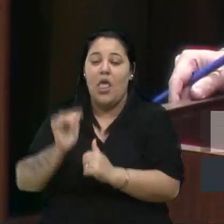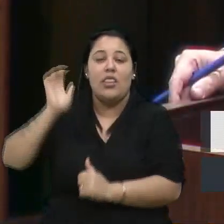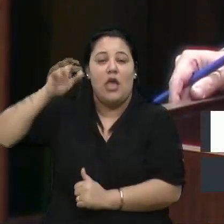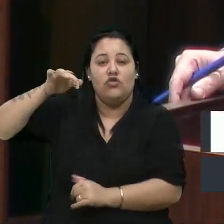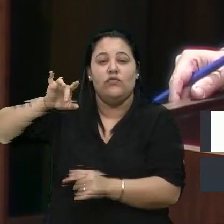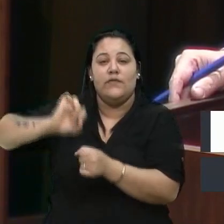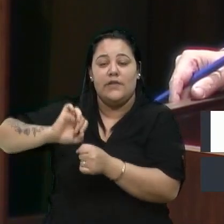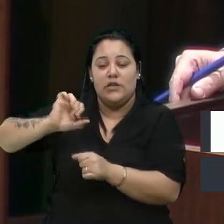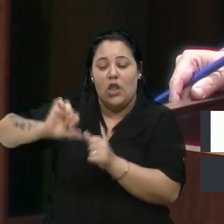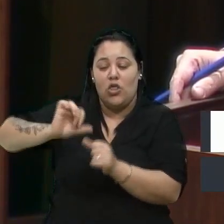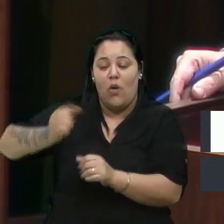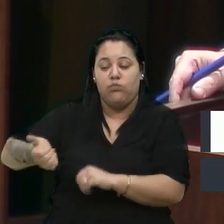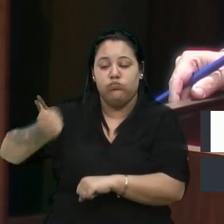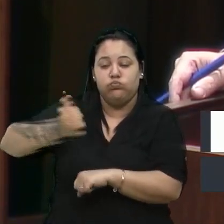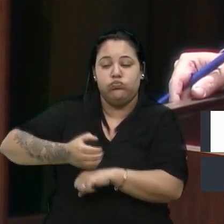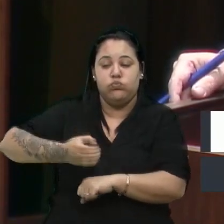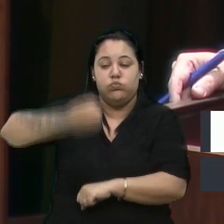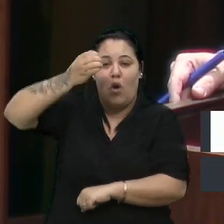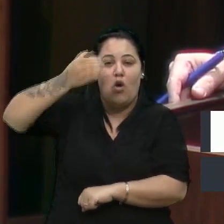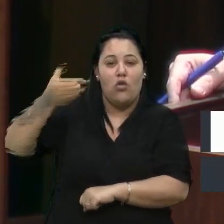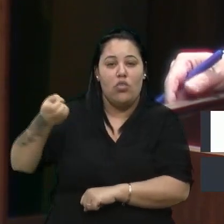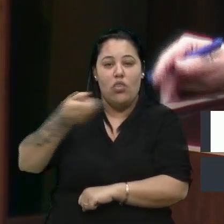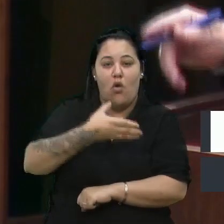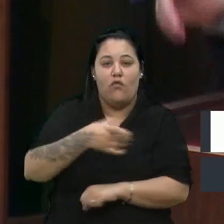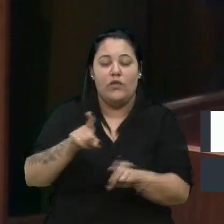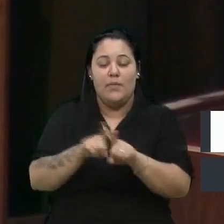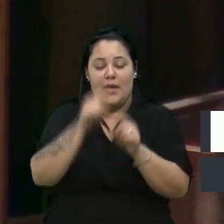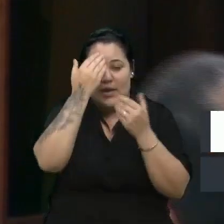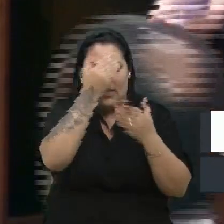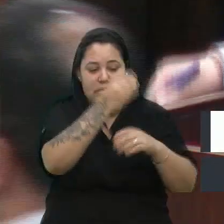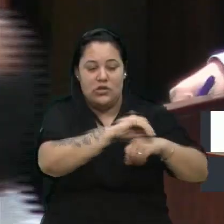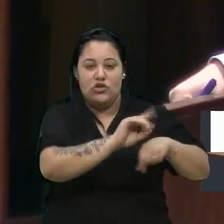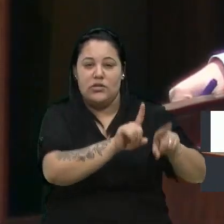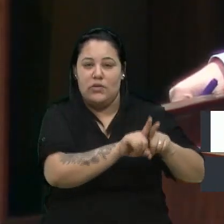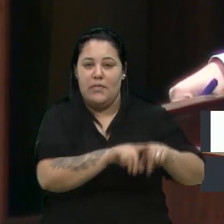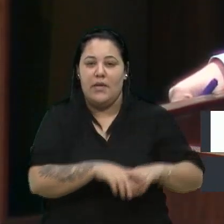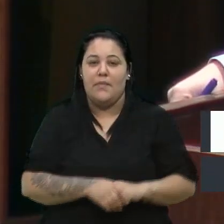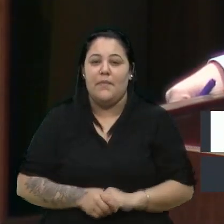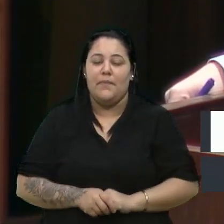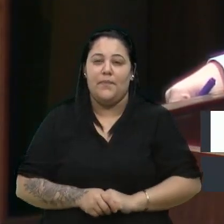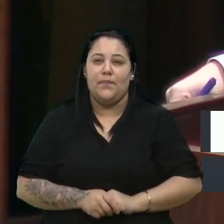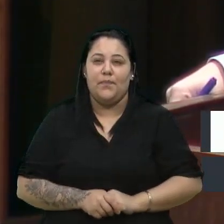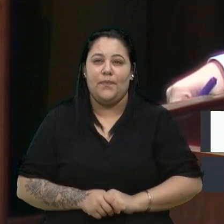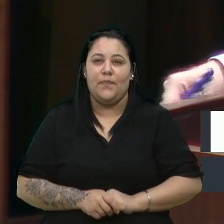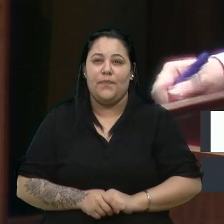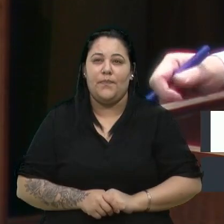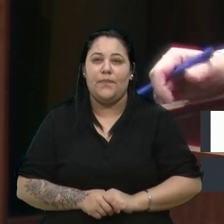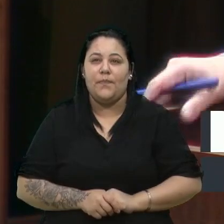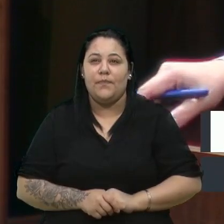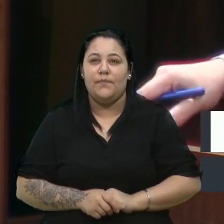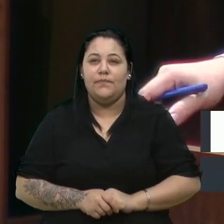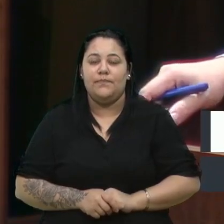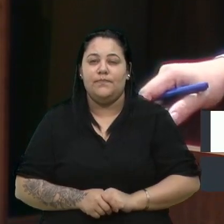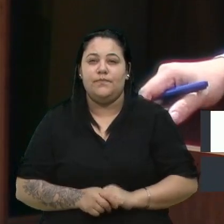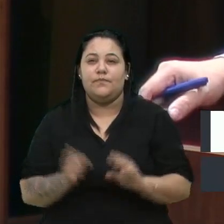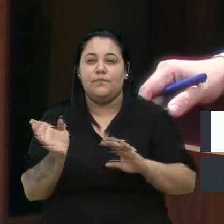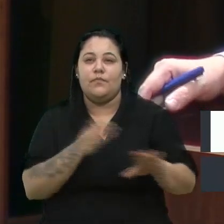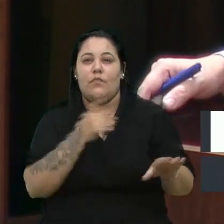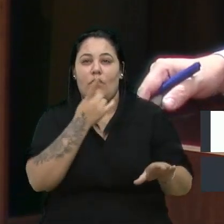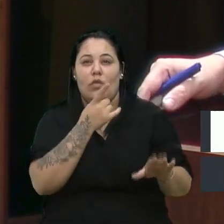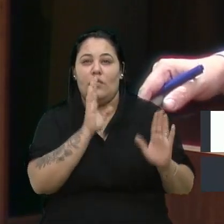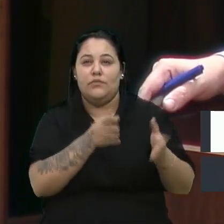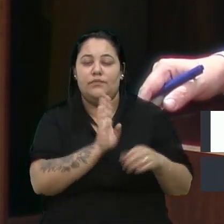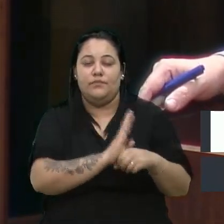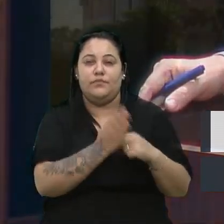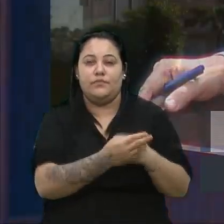troca. Então, agradecer a essa indicação. Vou pedir para passar aqui. gente já está no bairro Cristo Redentor,